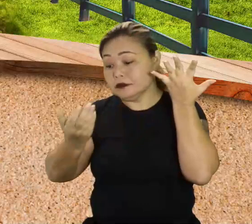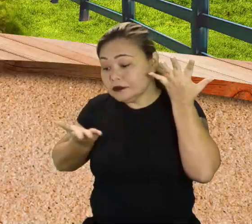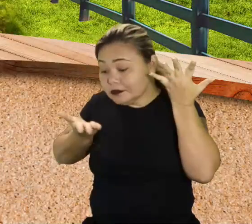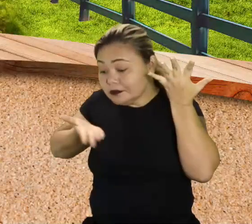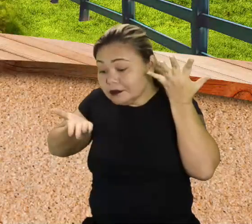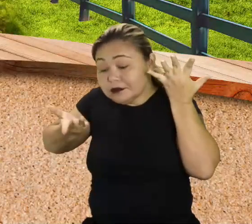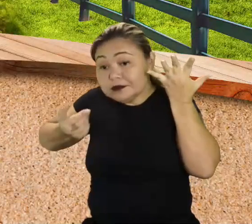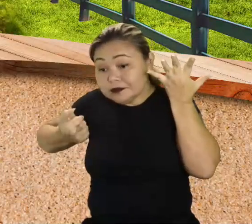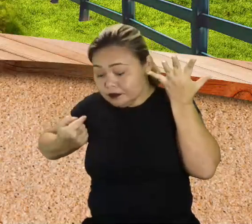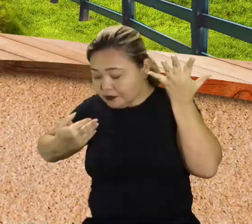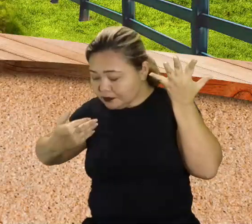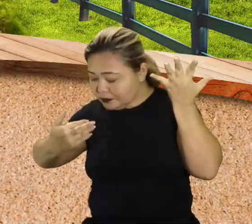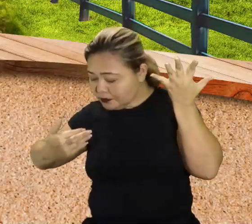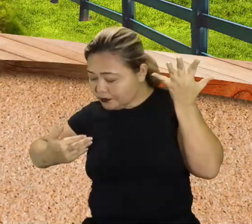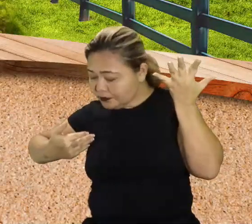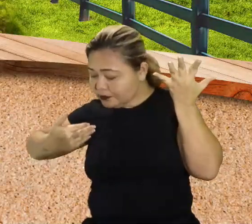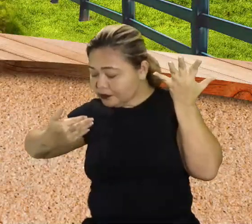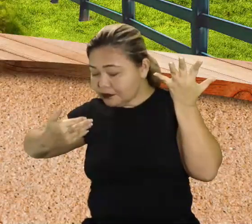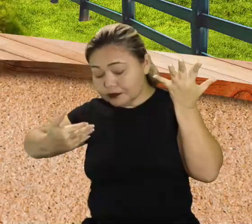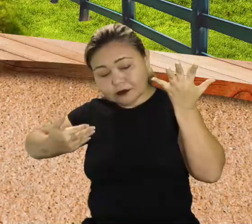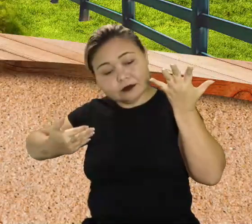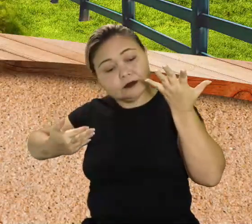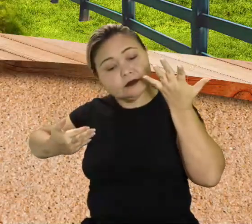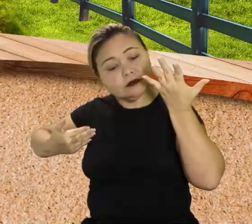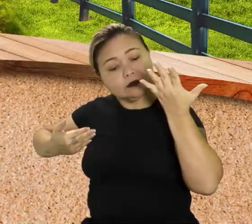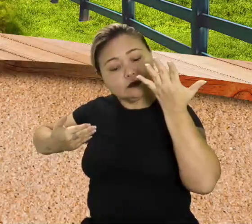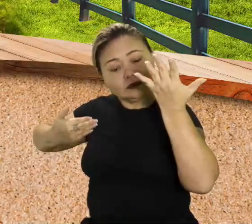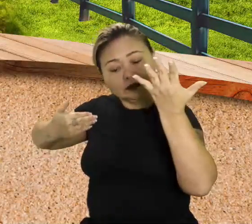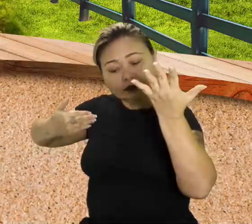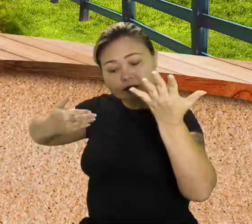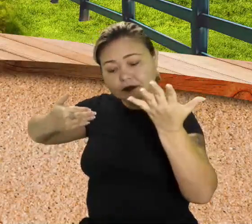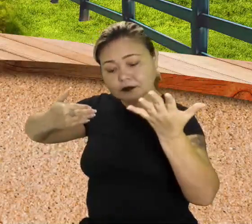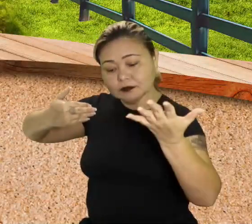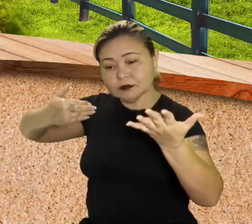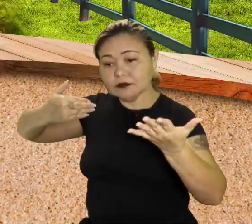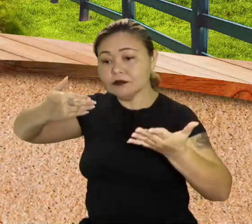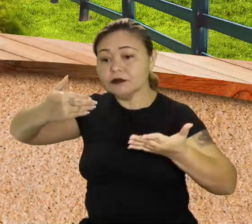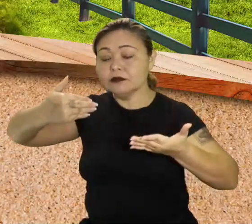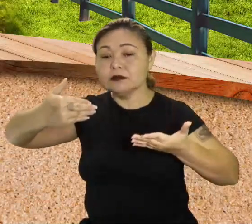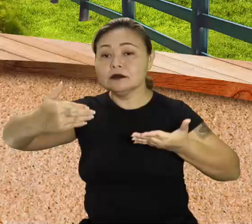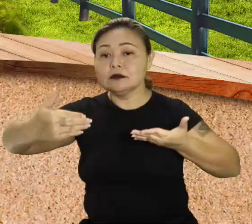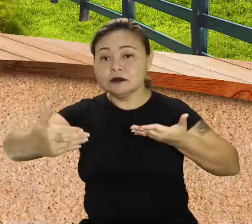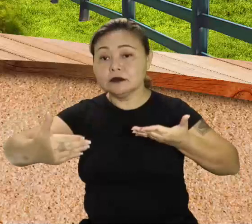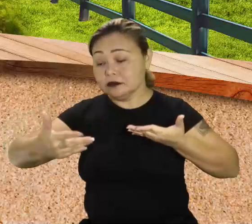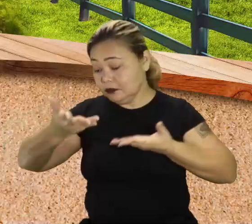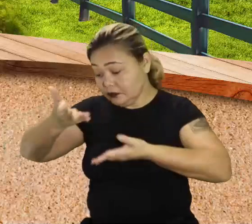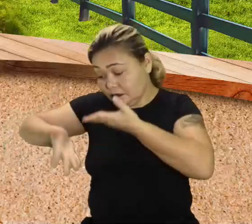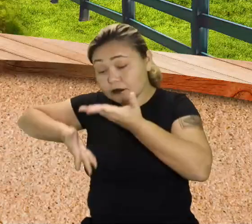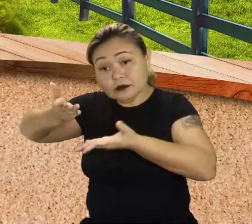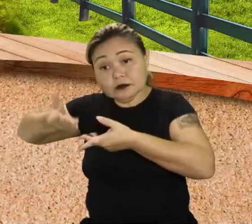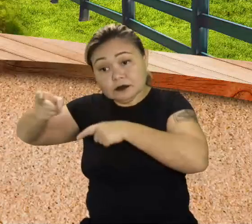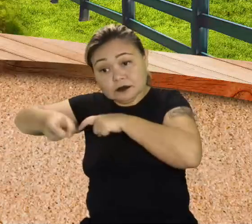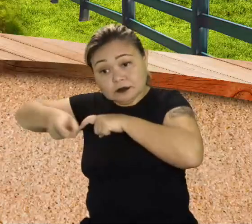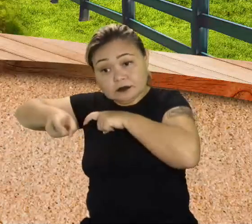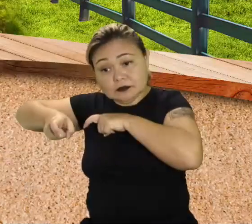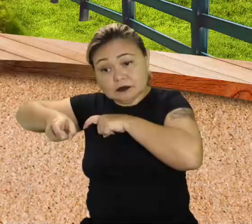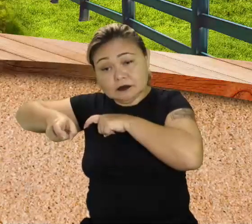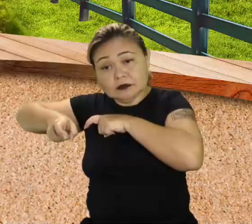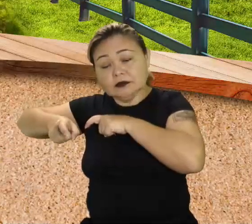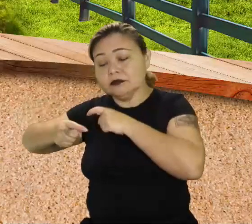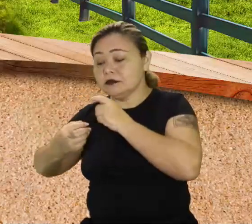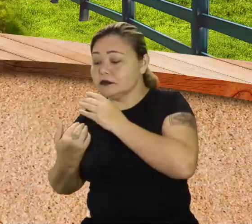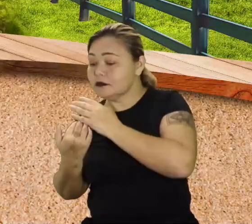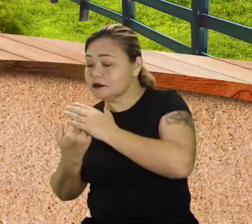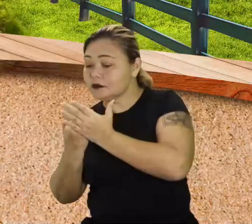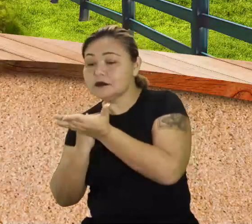em processo de produção. Então, é sequencial. Tá? Mas também pode ser que a cultivar inicie